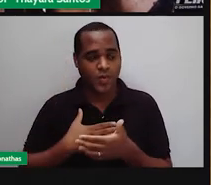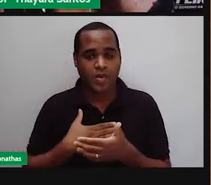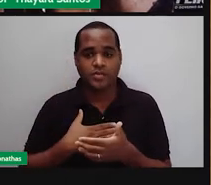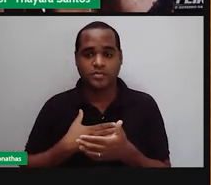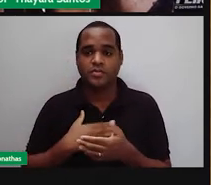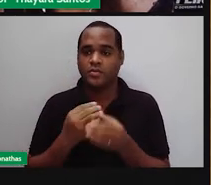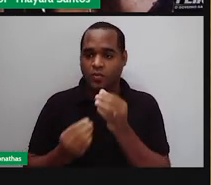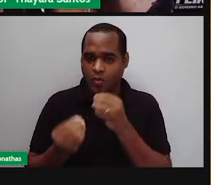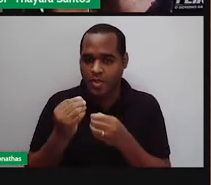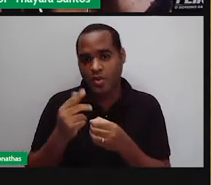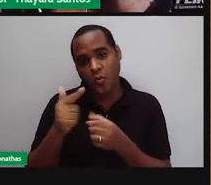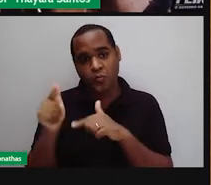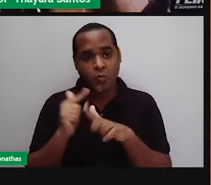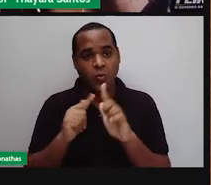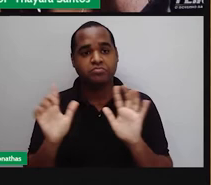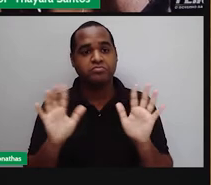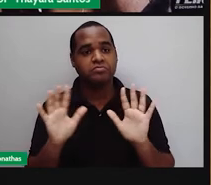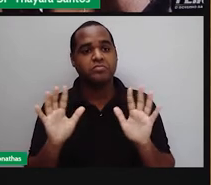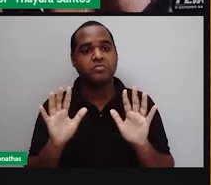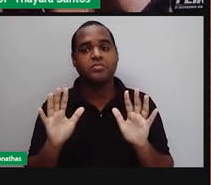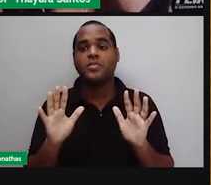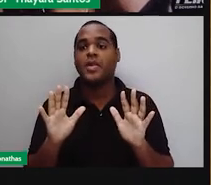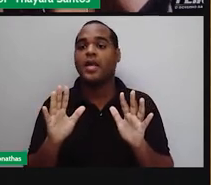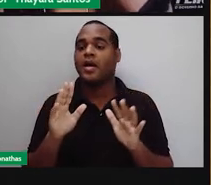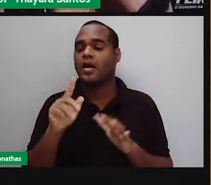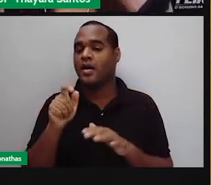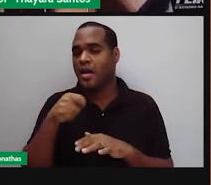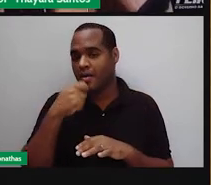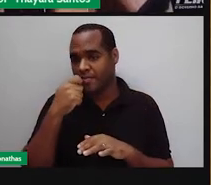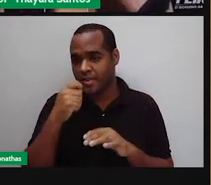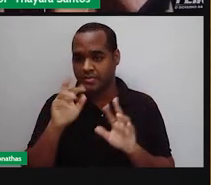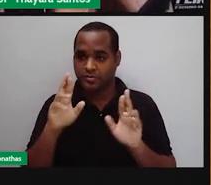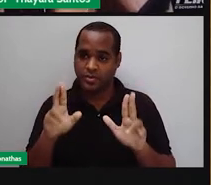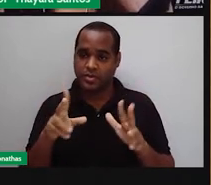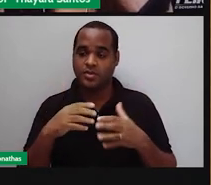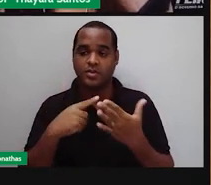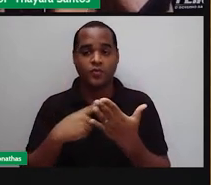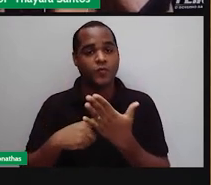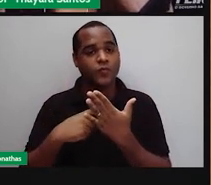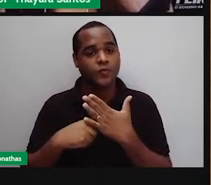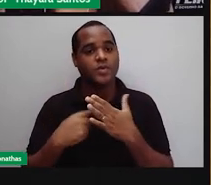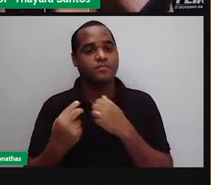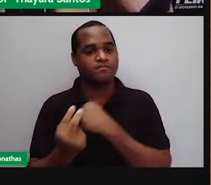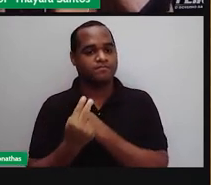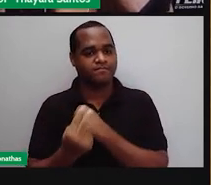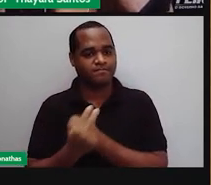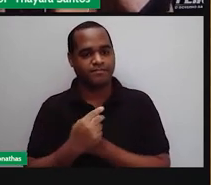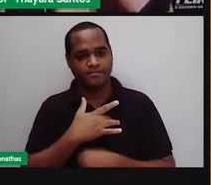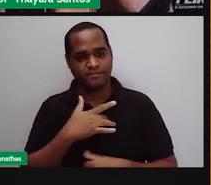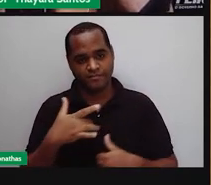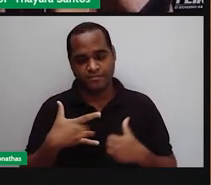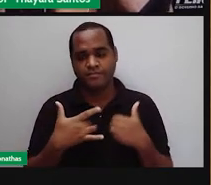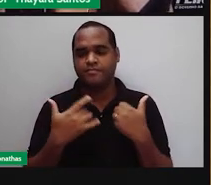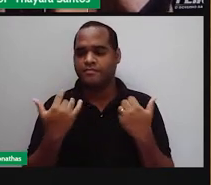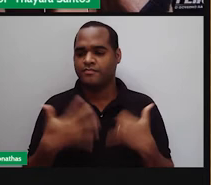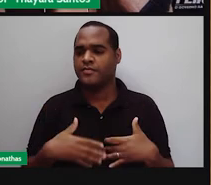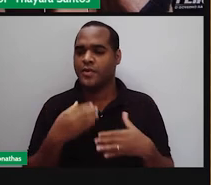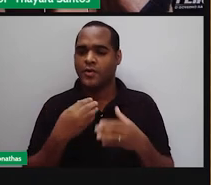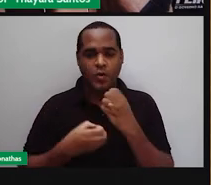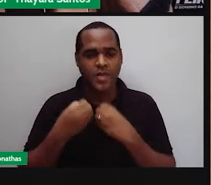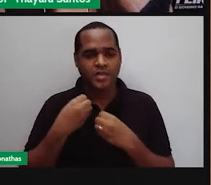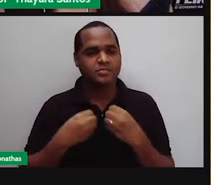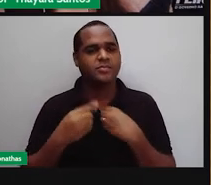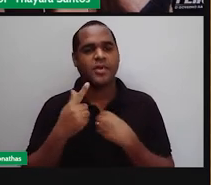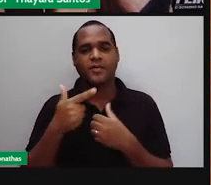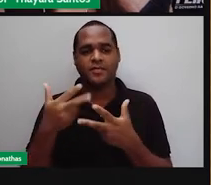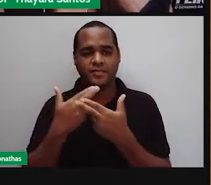comida e de outras não. O sentido do paladar também nos ajuda a proteger a nossa saúde. Pois assim, não comemos alimentos